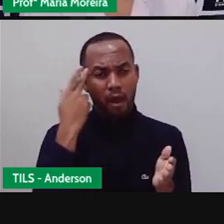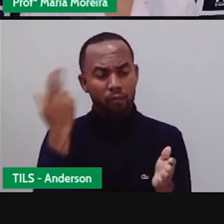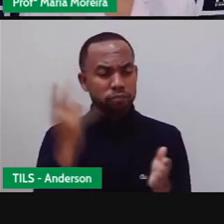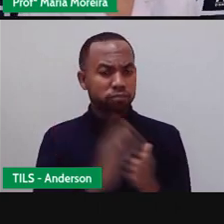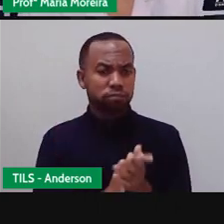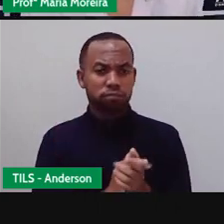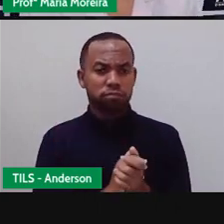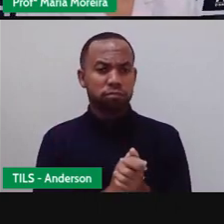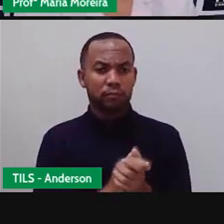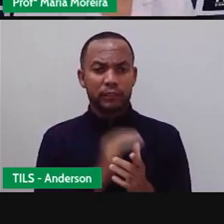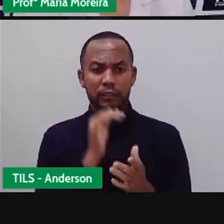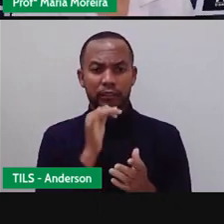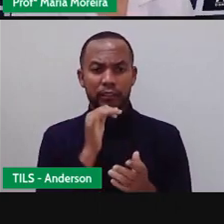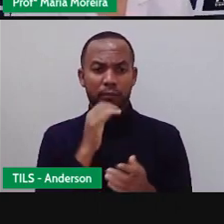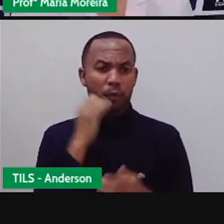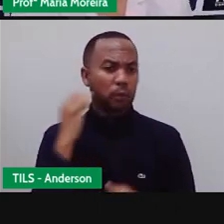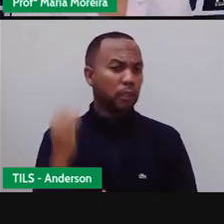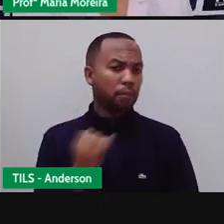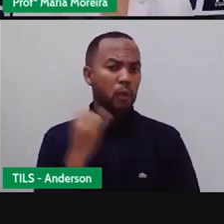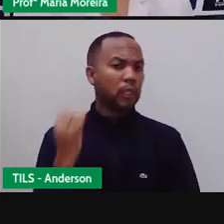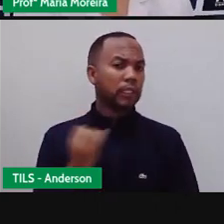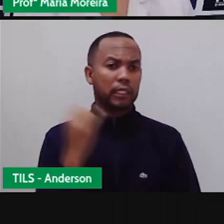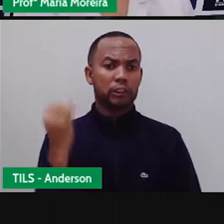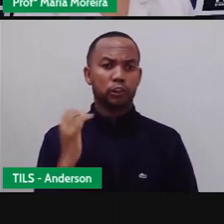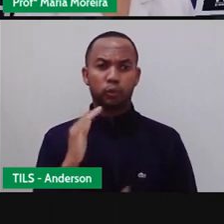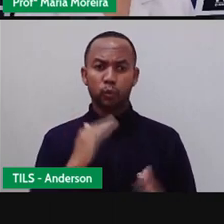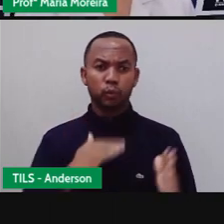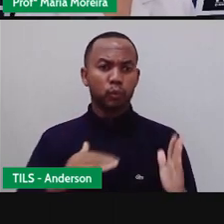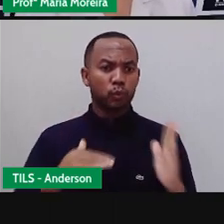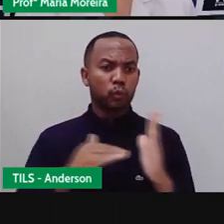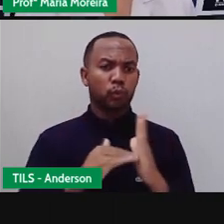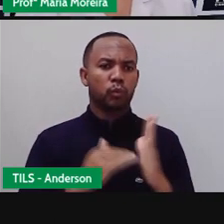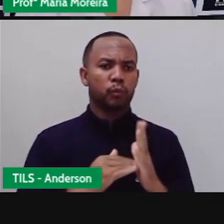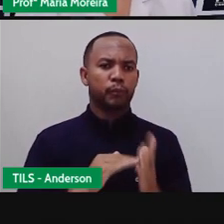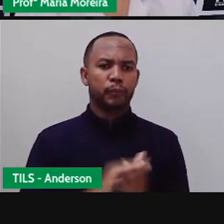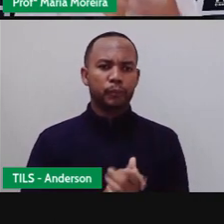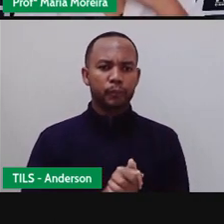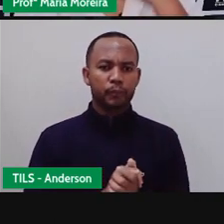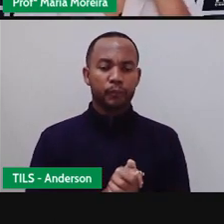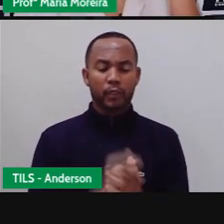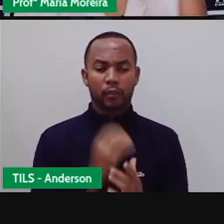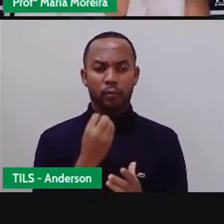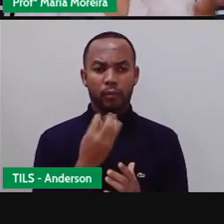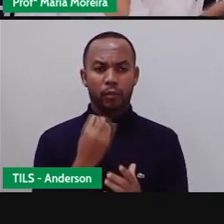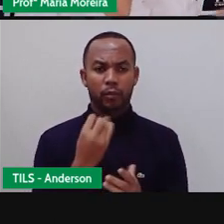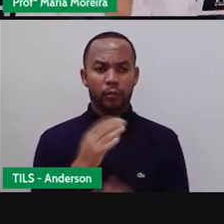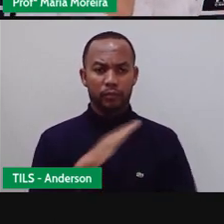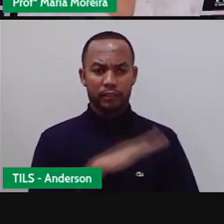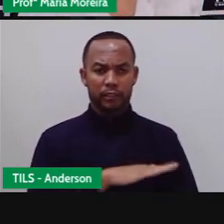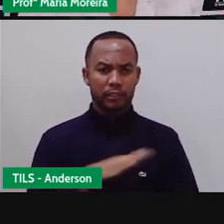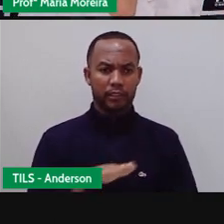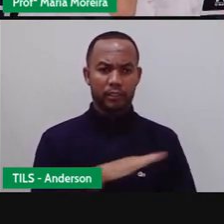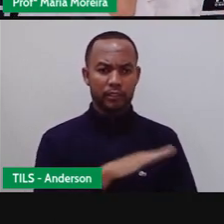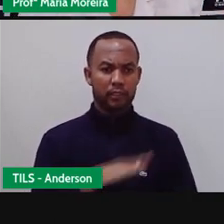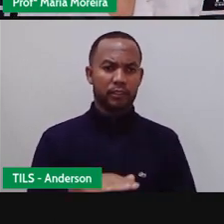percebendo a importância de tudo isso, tá? Bom, as crianças